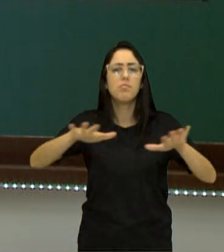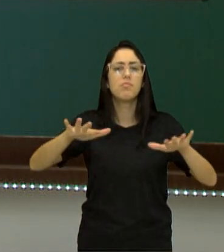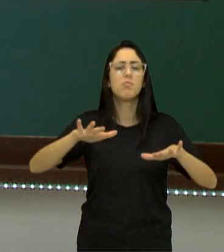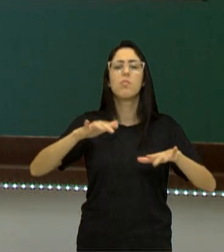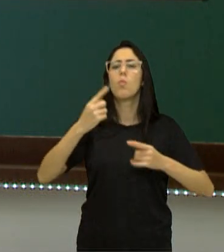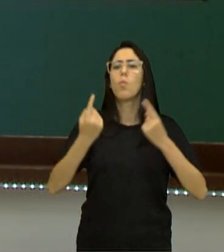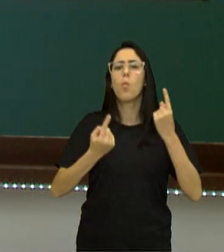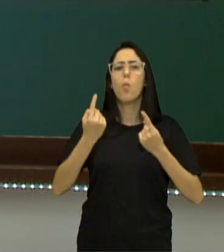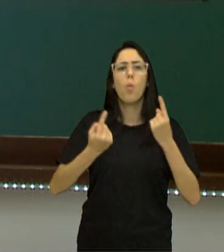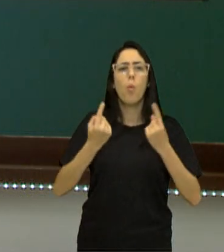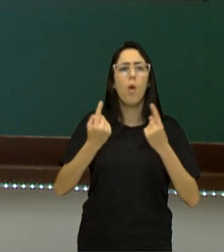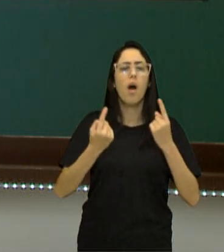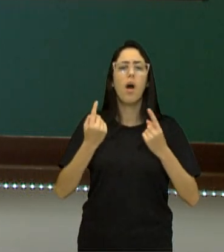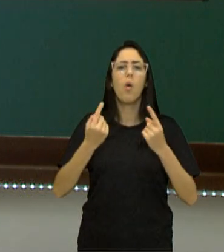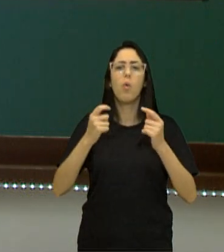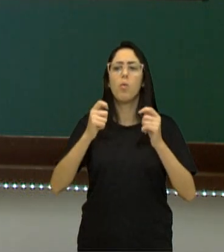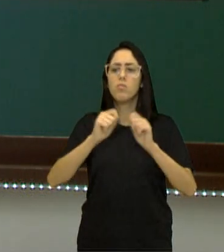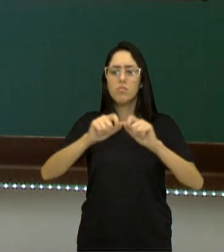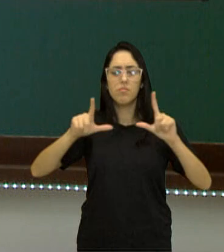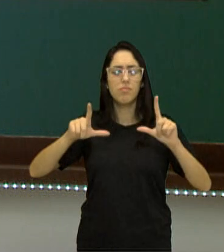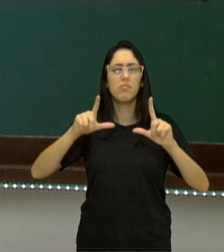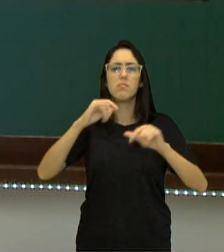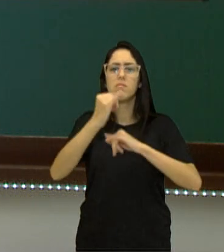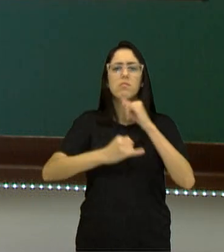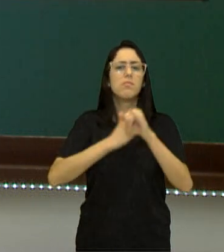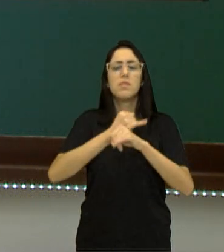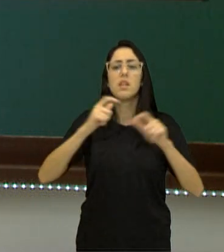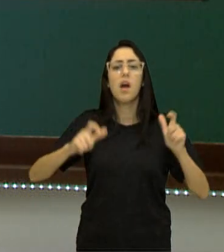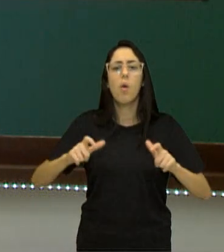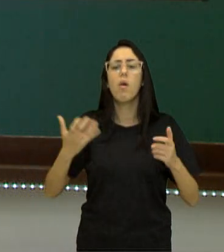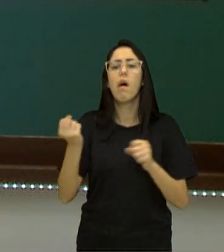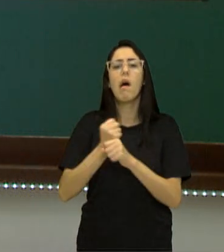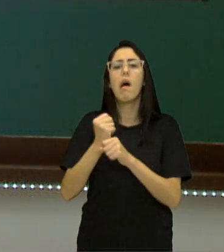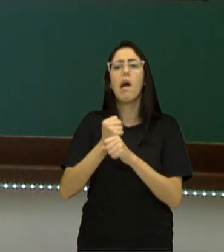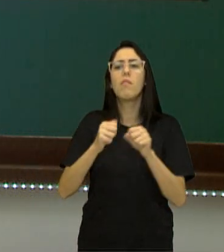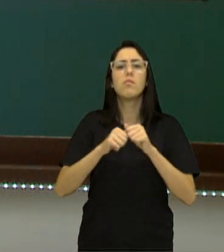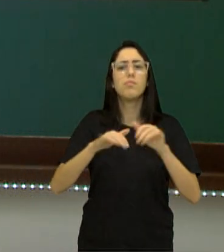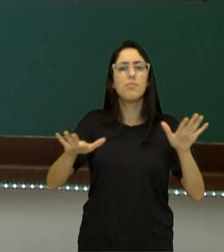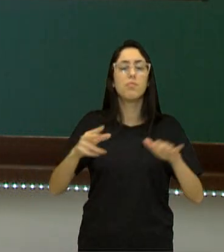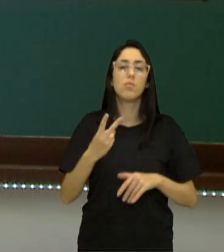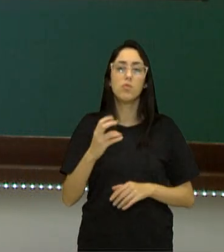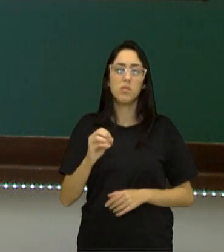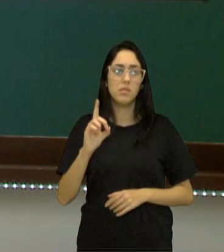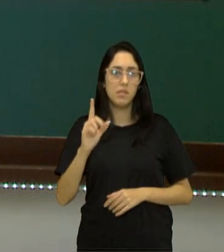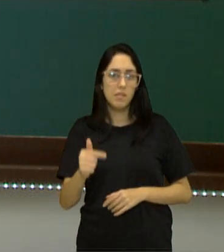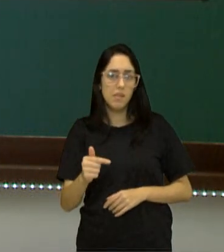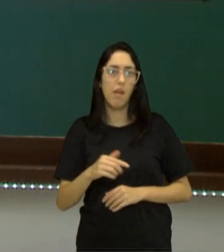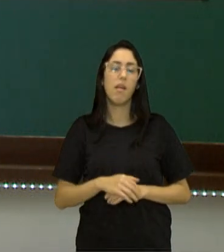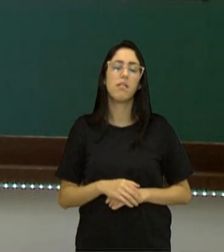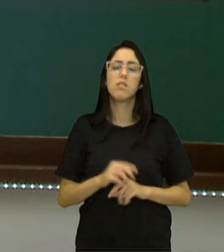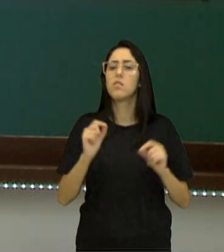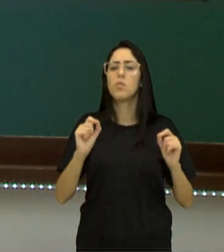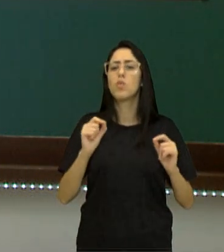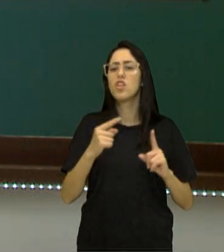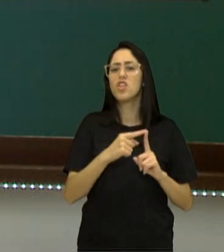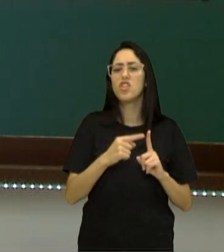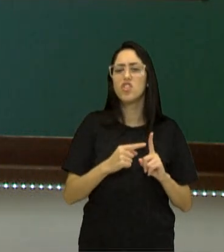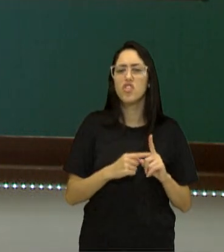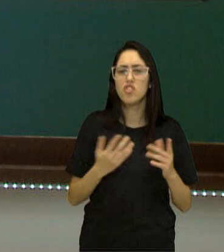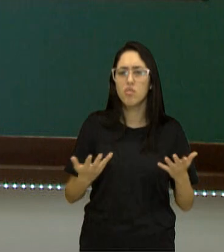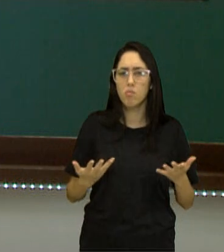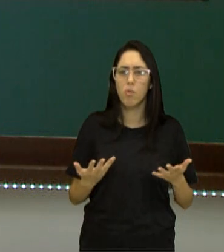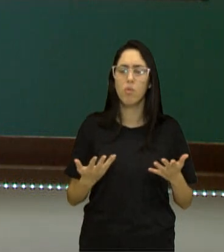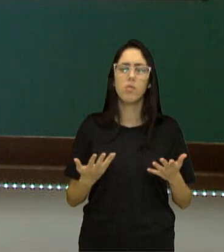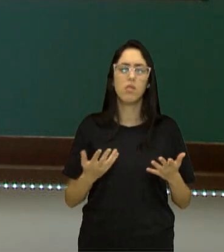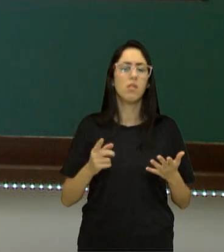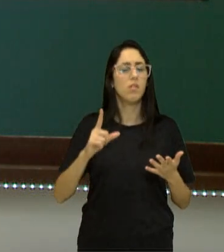que ele utiliza? Qual o plataforma? O ano de lançamento, 2017. Qual é o gênero? E os modos?